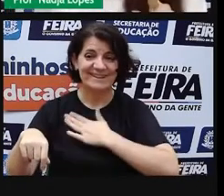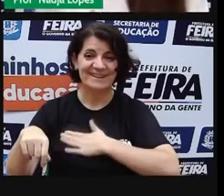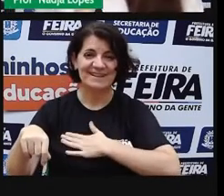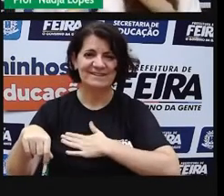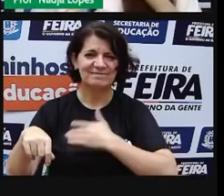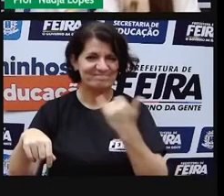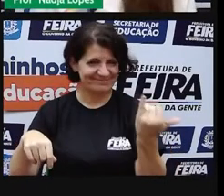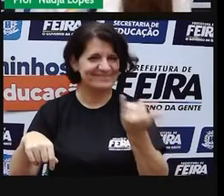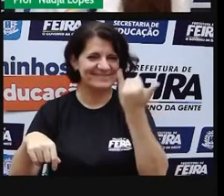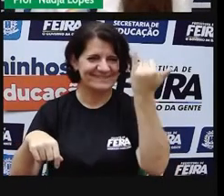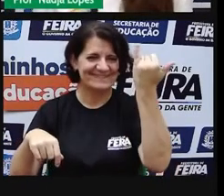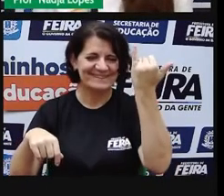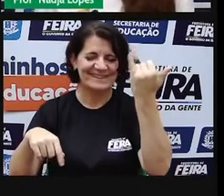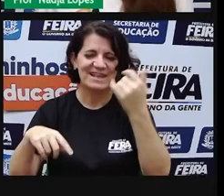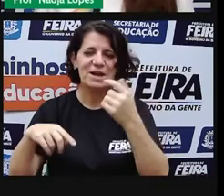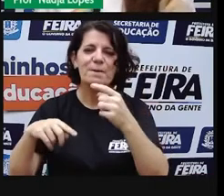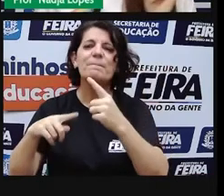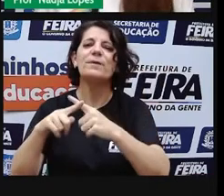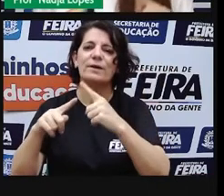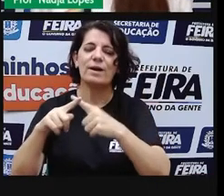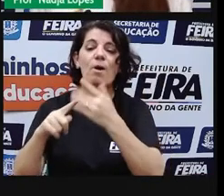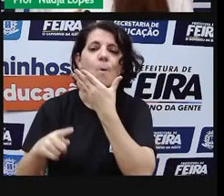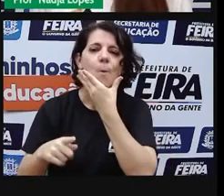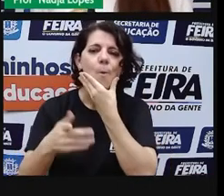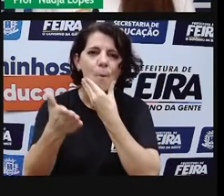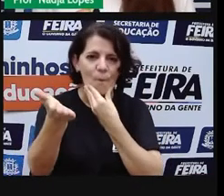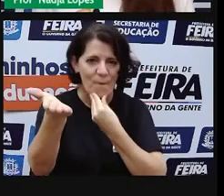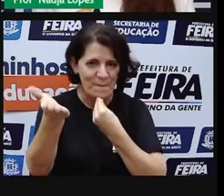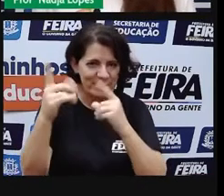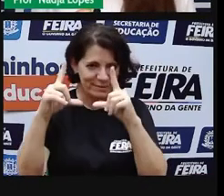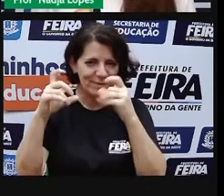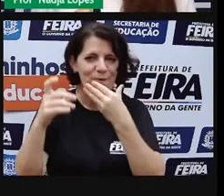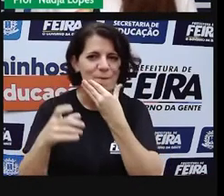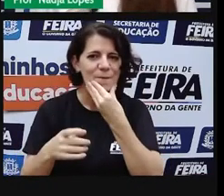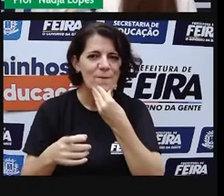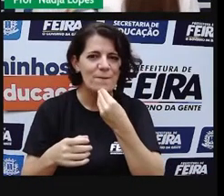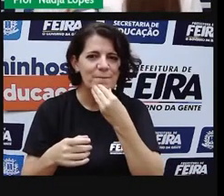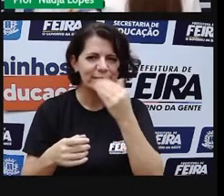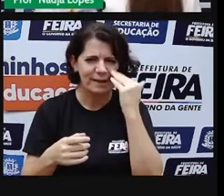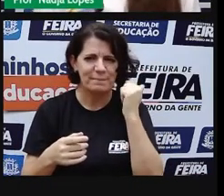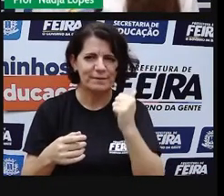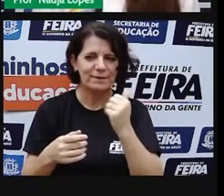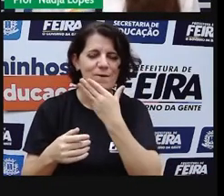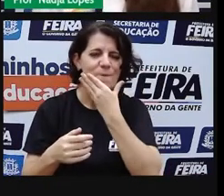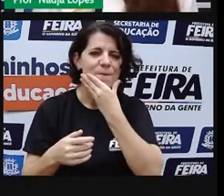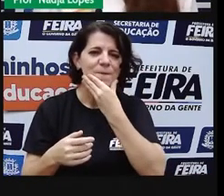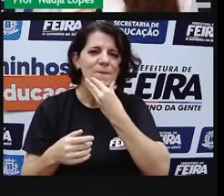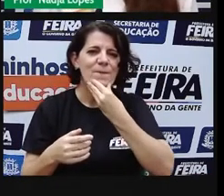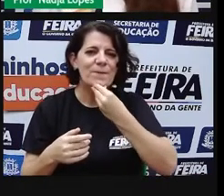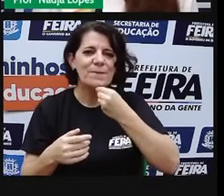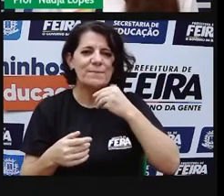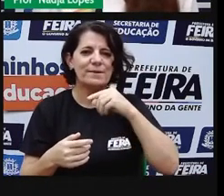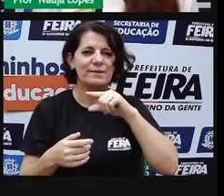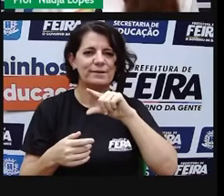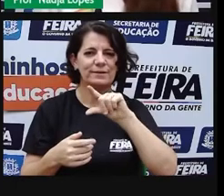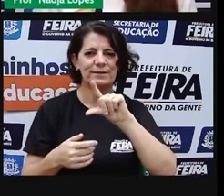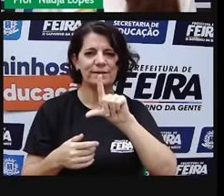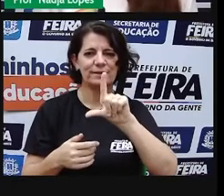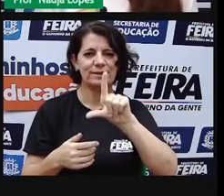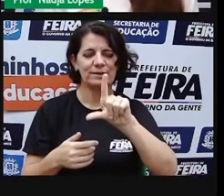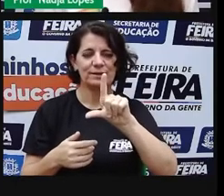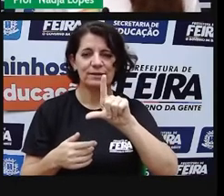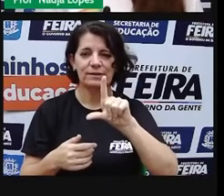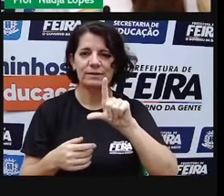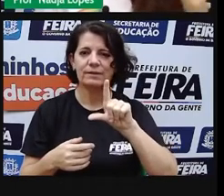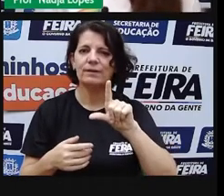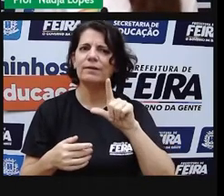por quê que a Pedra do Descanso recebe esse nome? Pois é, o bairro leva esse nome devido, olha que